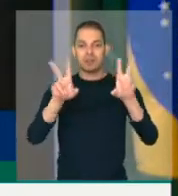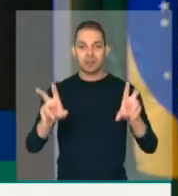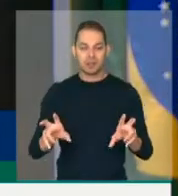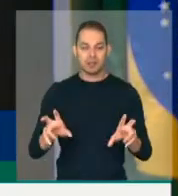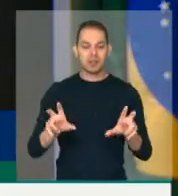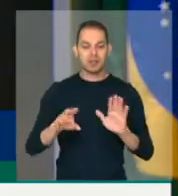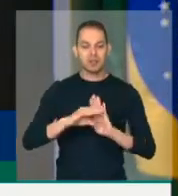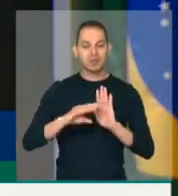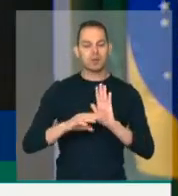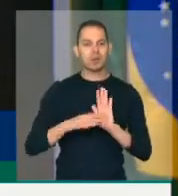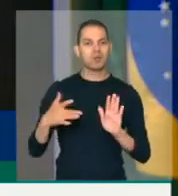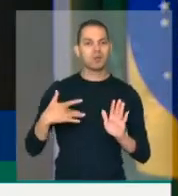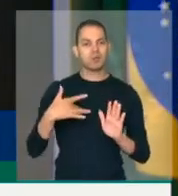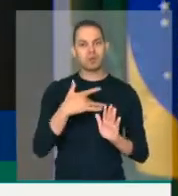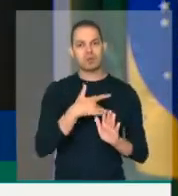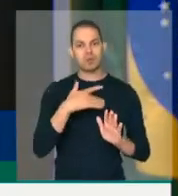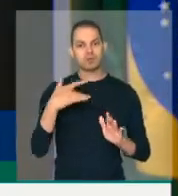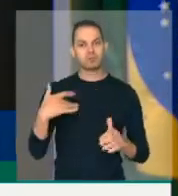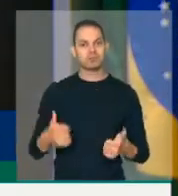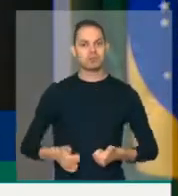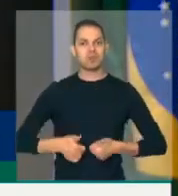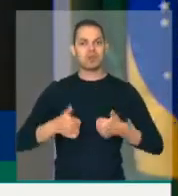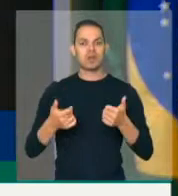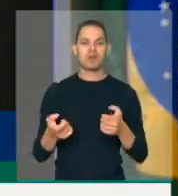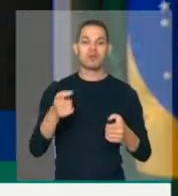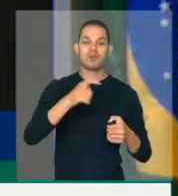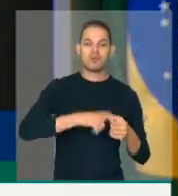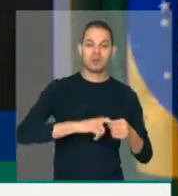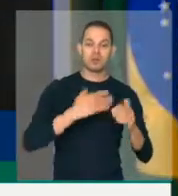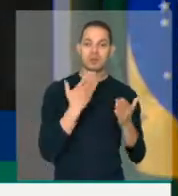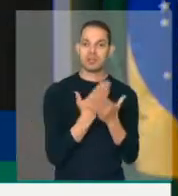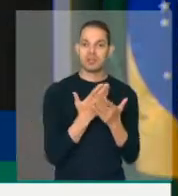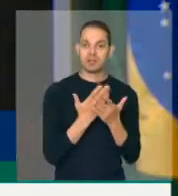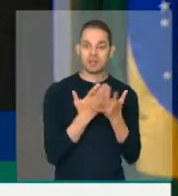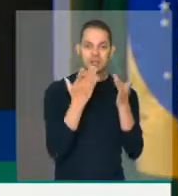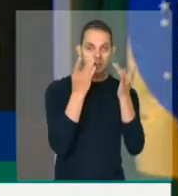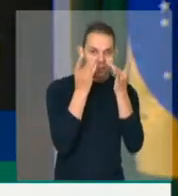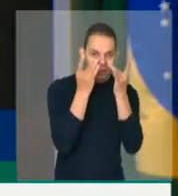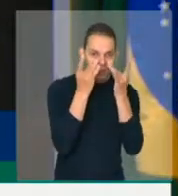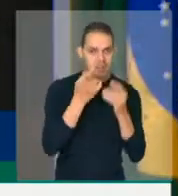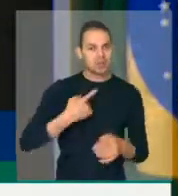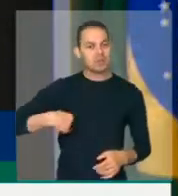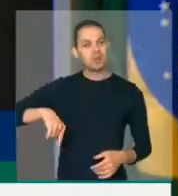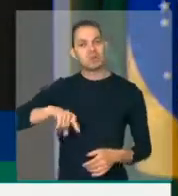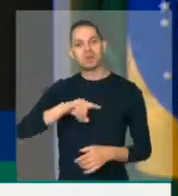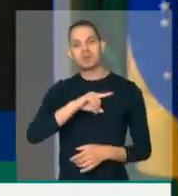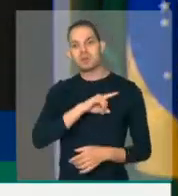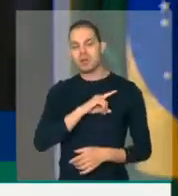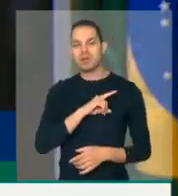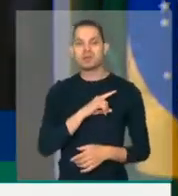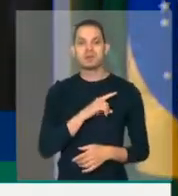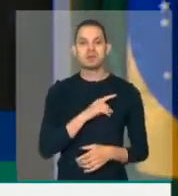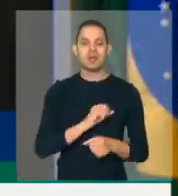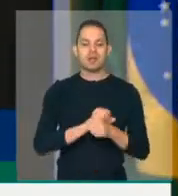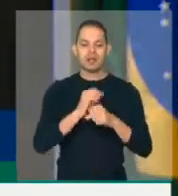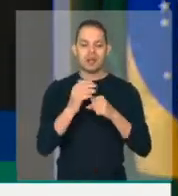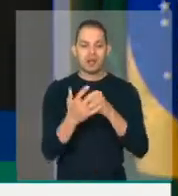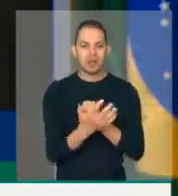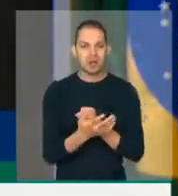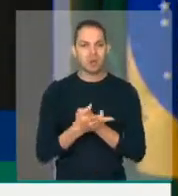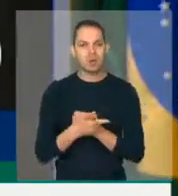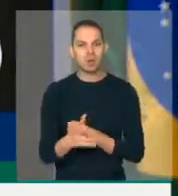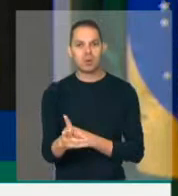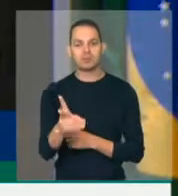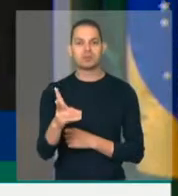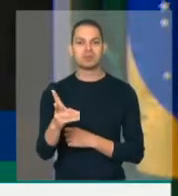sanitárias, o retorno às aulas presenciais. Não podemos deixar que a pandemia continue sendo,